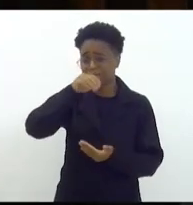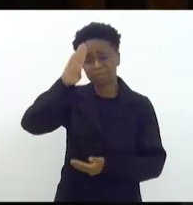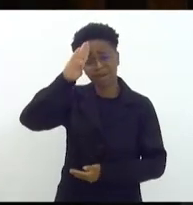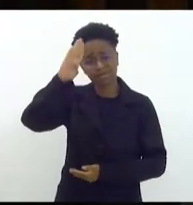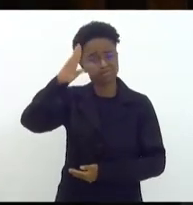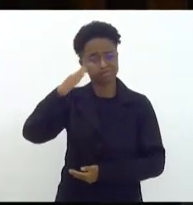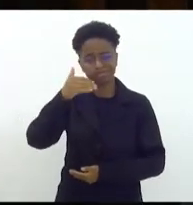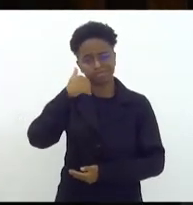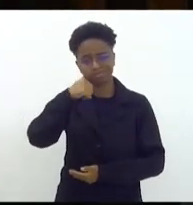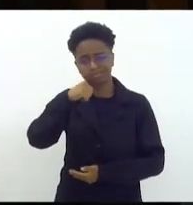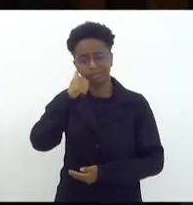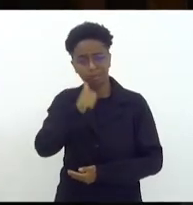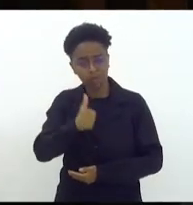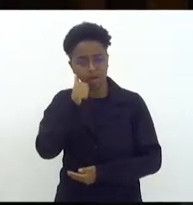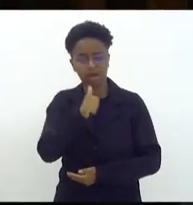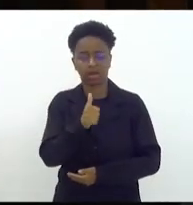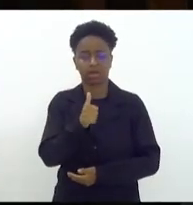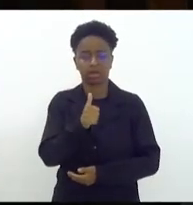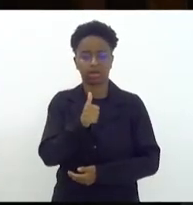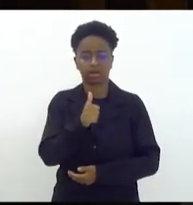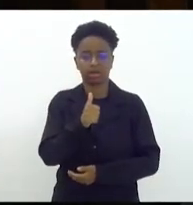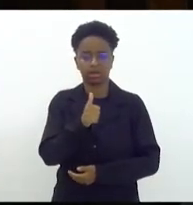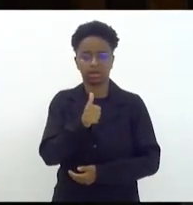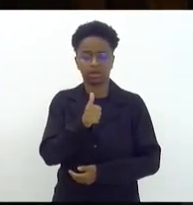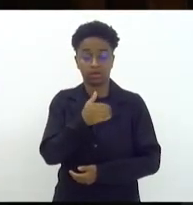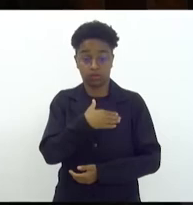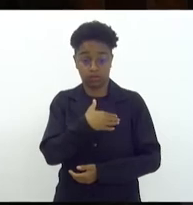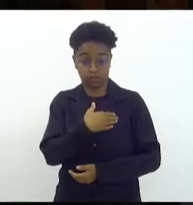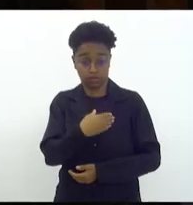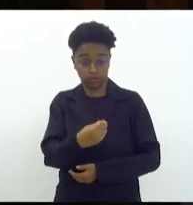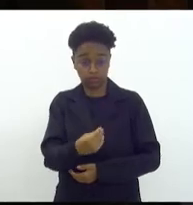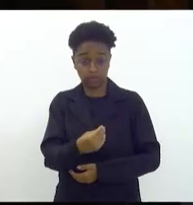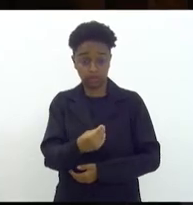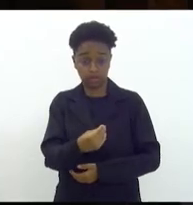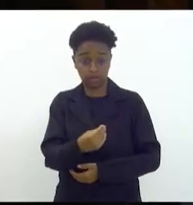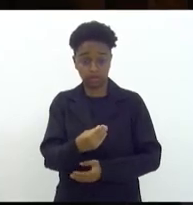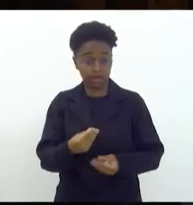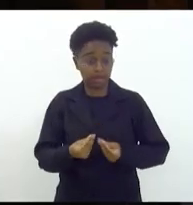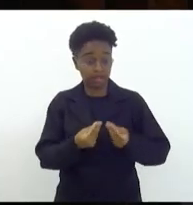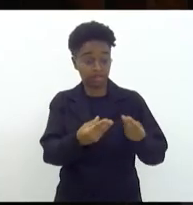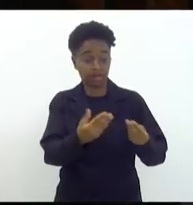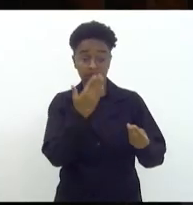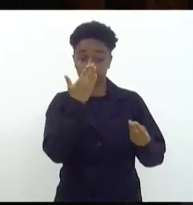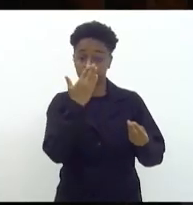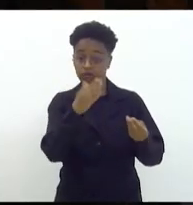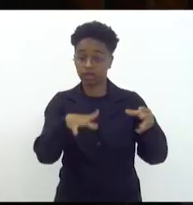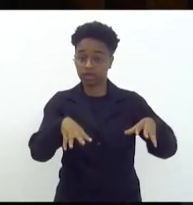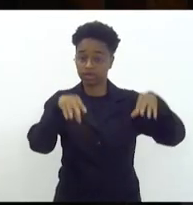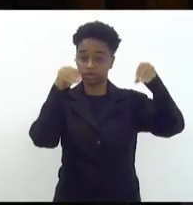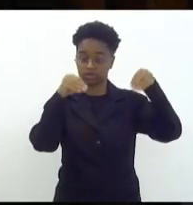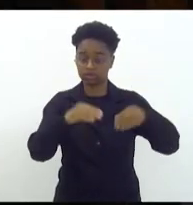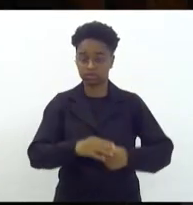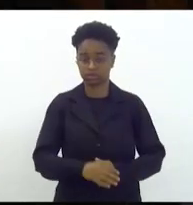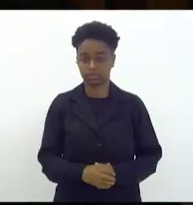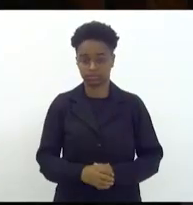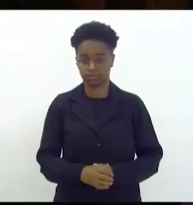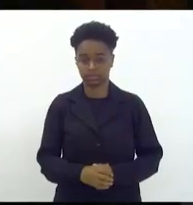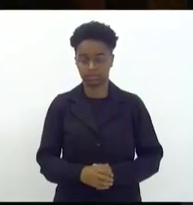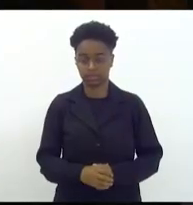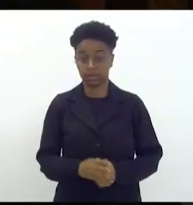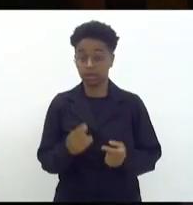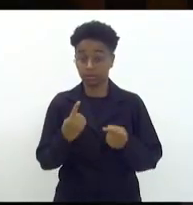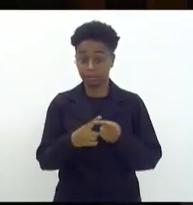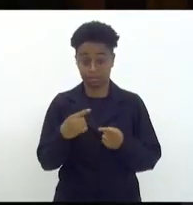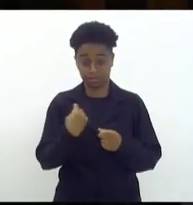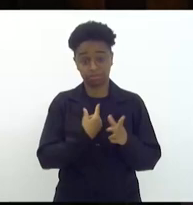mulheres que choram seus filhos lá na porta do palácio porque a gente vê muitas vezes